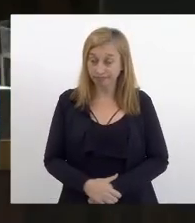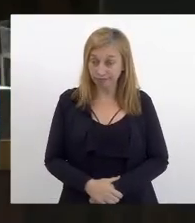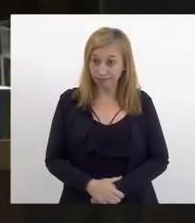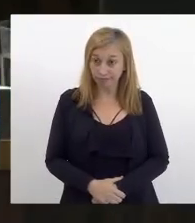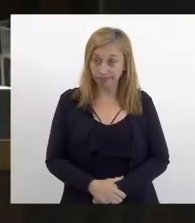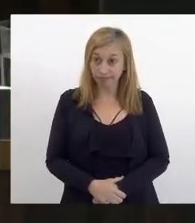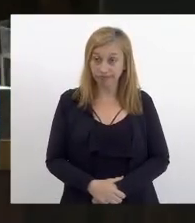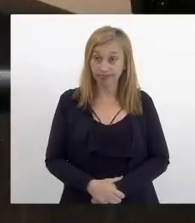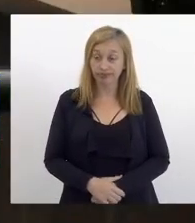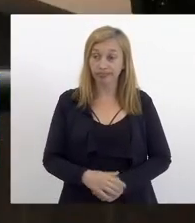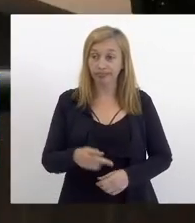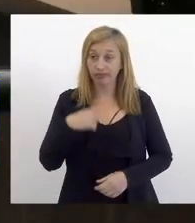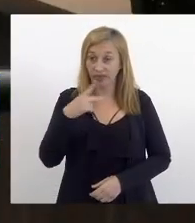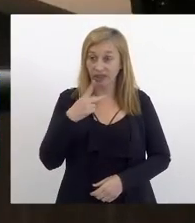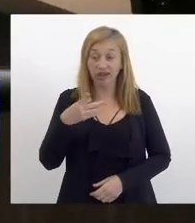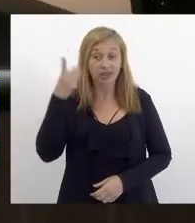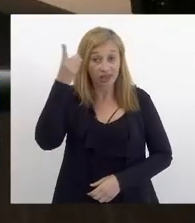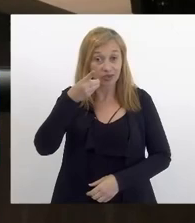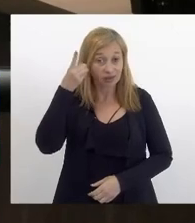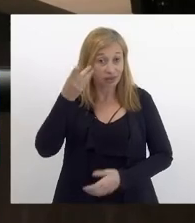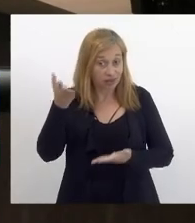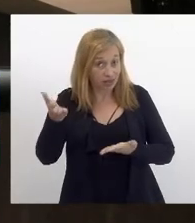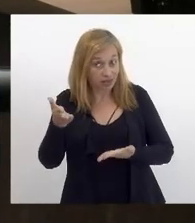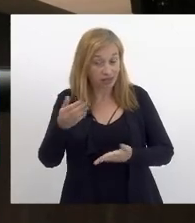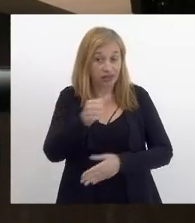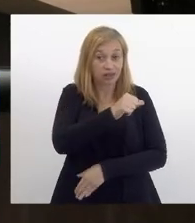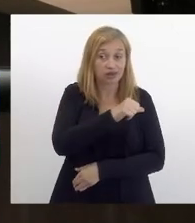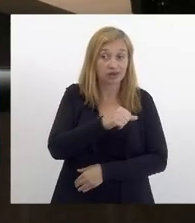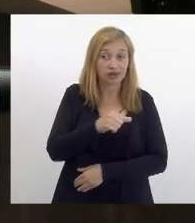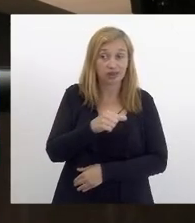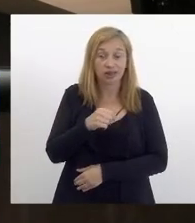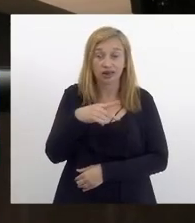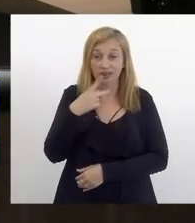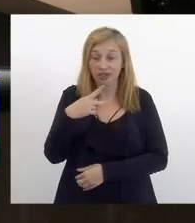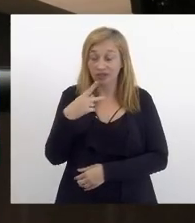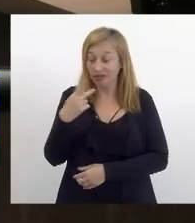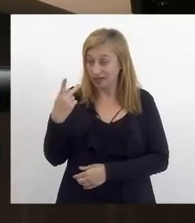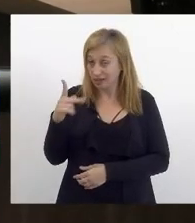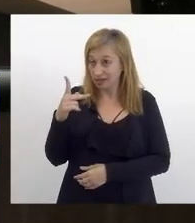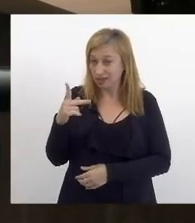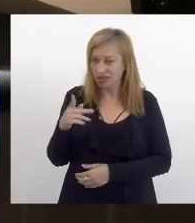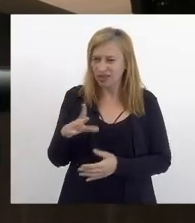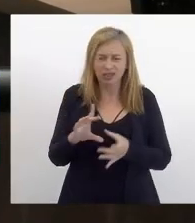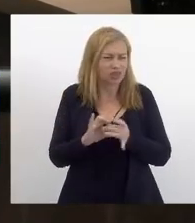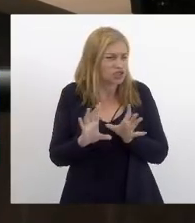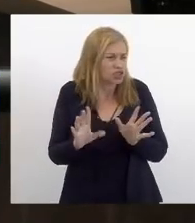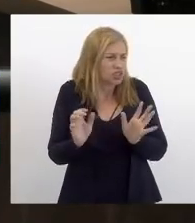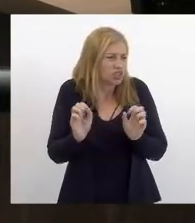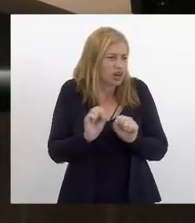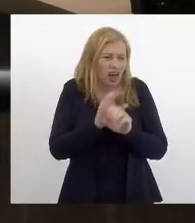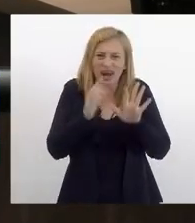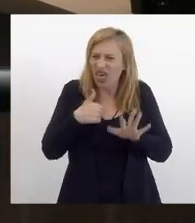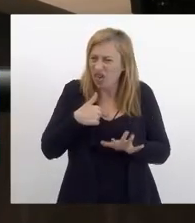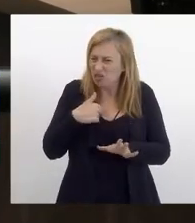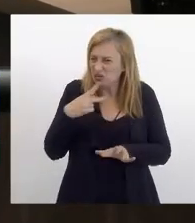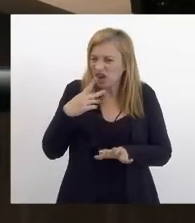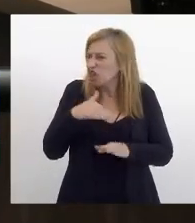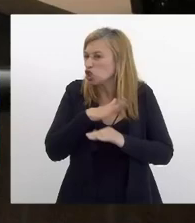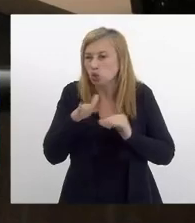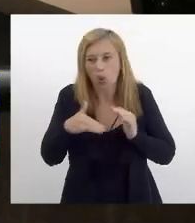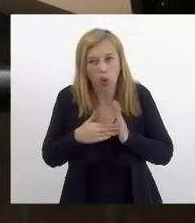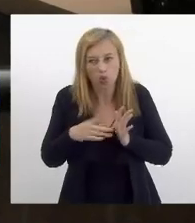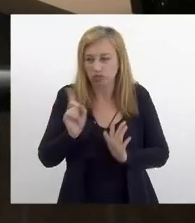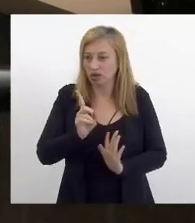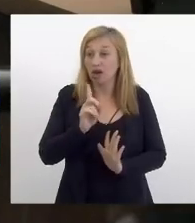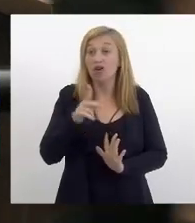pegando o gancho aqui na fala da deputada fazendo alusão às falas da fala dela eu queria deixar claro aqui que eu não generalizei eu fui muito